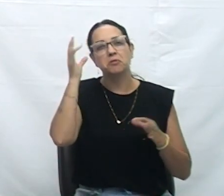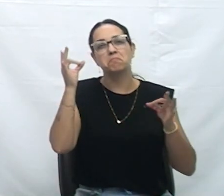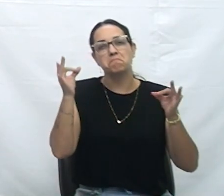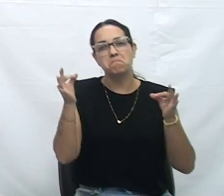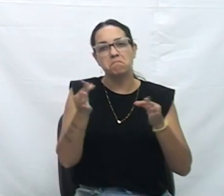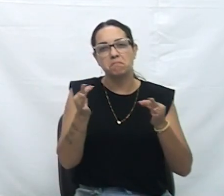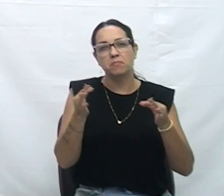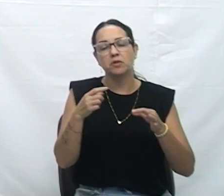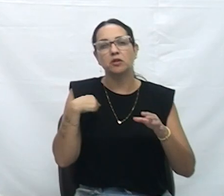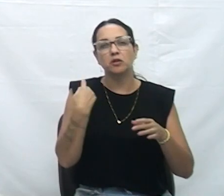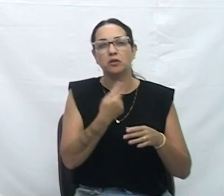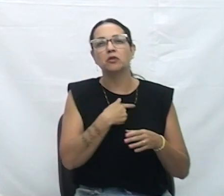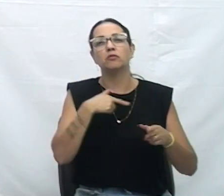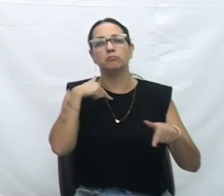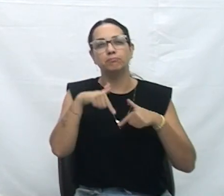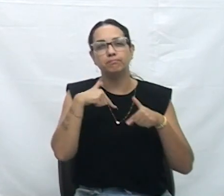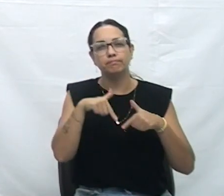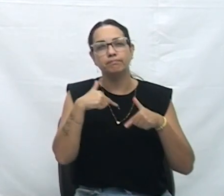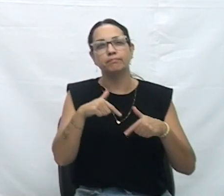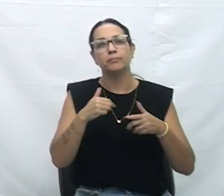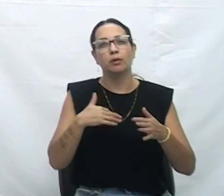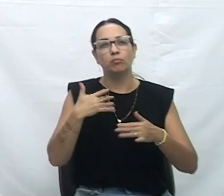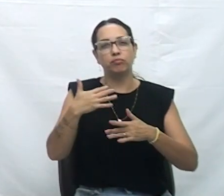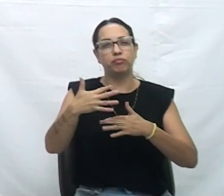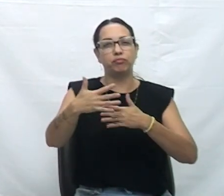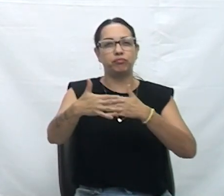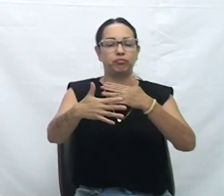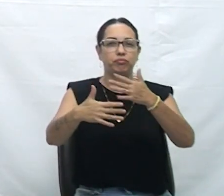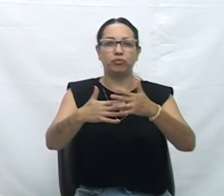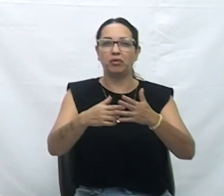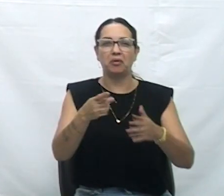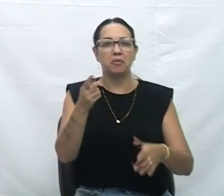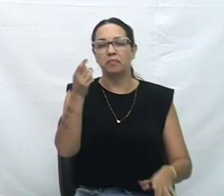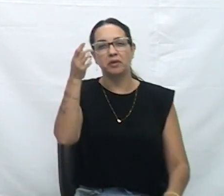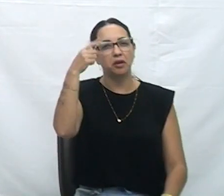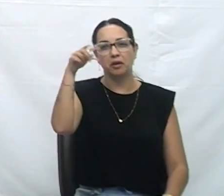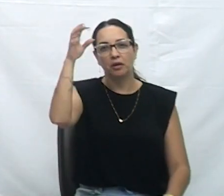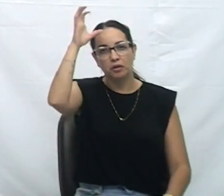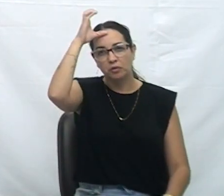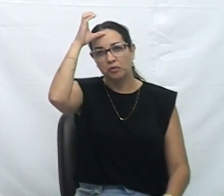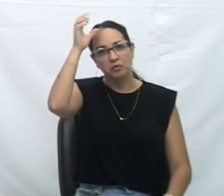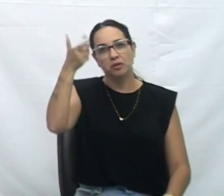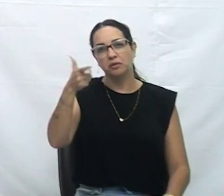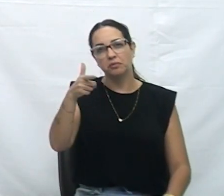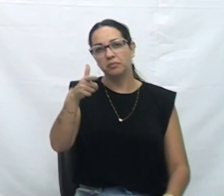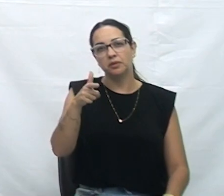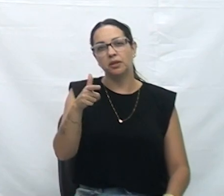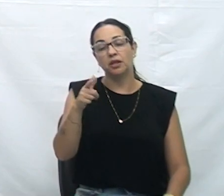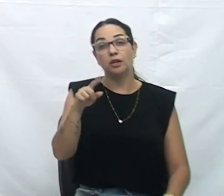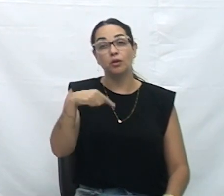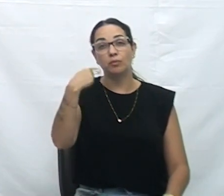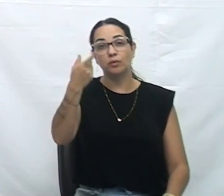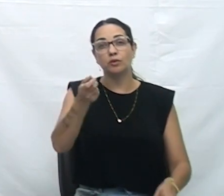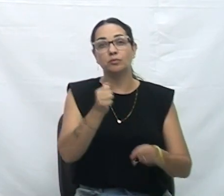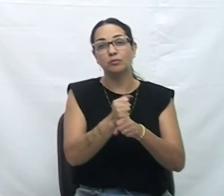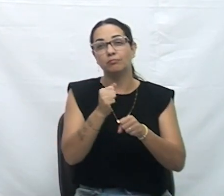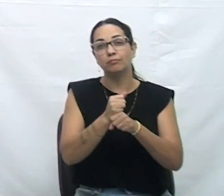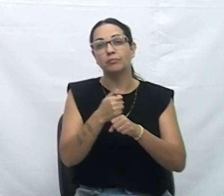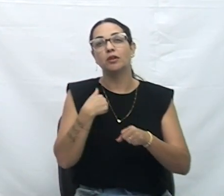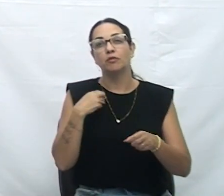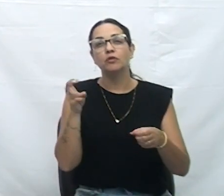continuidade ao nosso trabalho. E não tenho dúvida, se Deus quiser, o ano que vem posso voltar para aquela cadeira